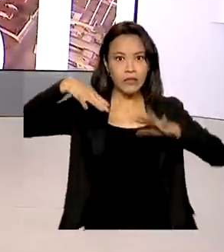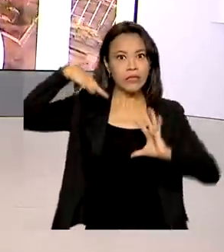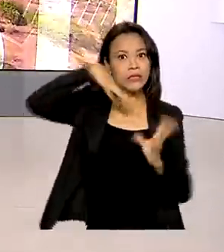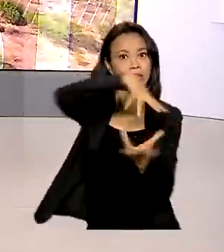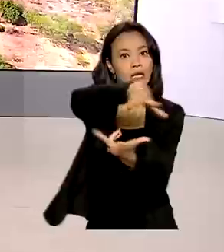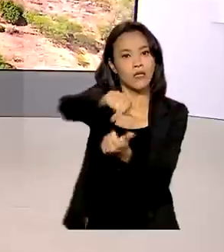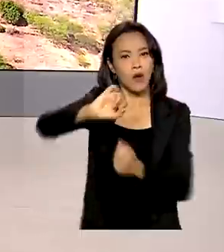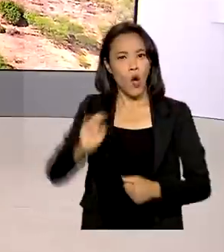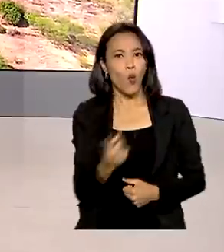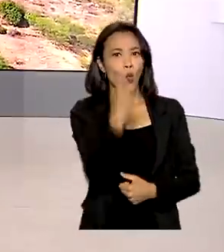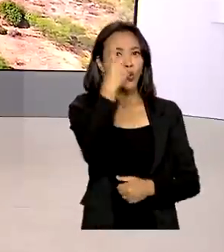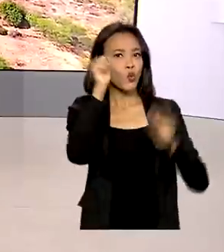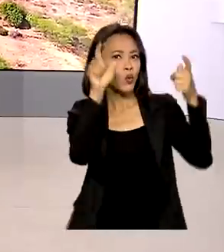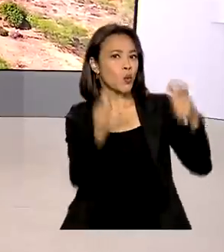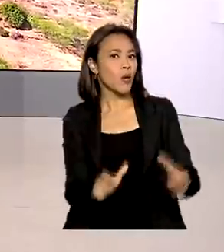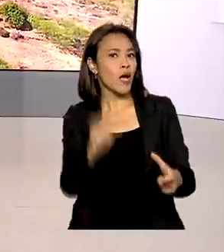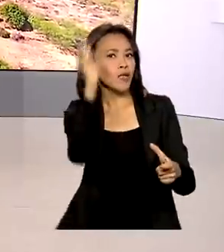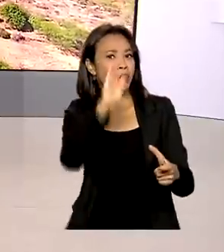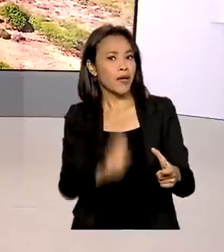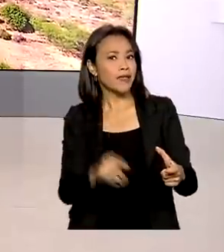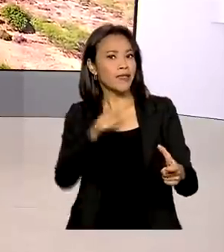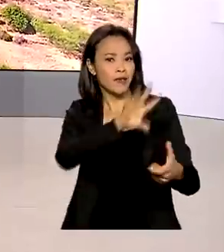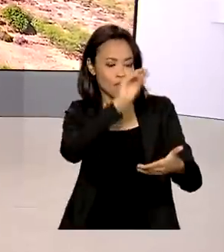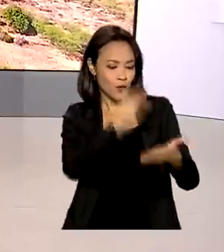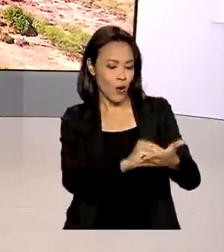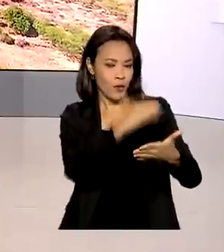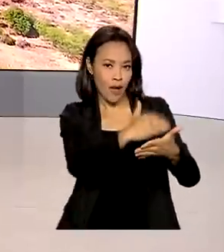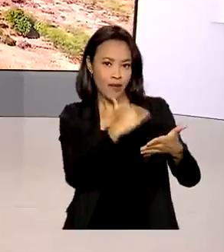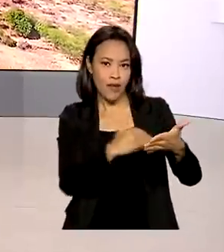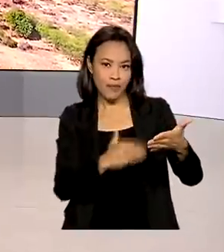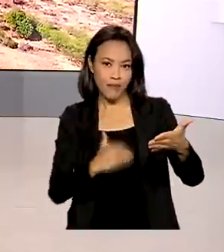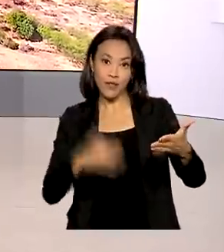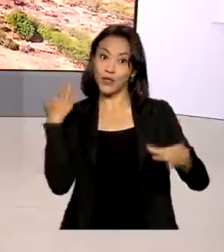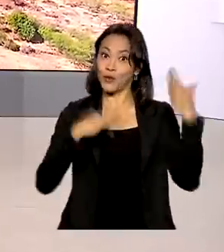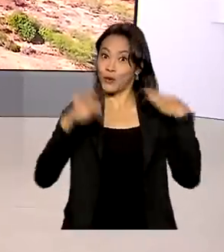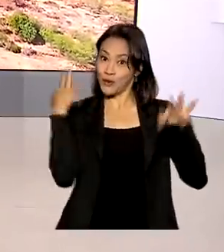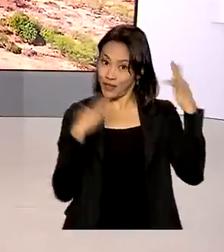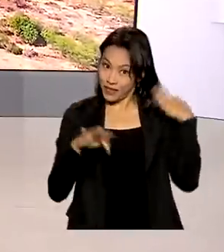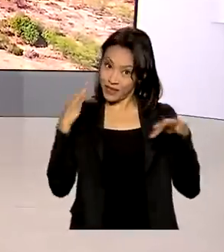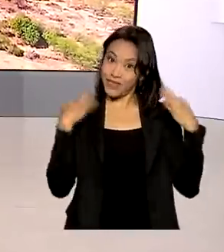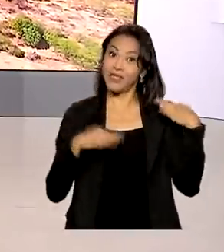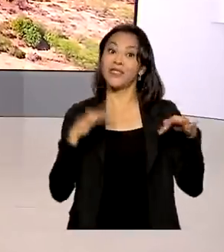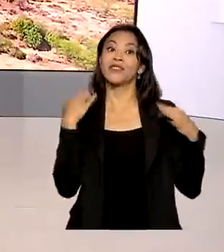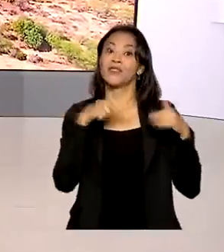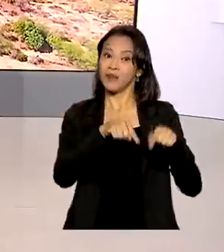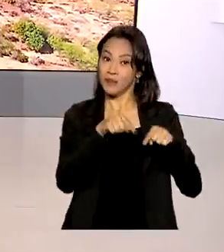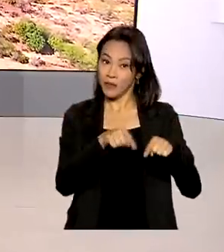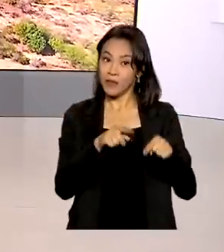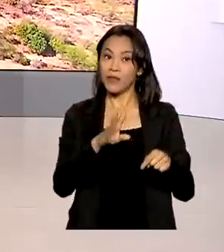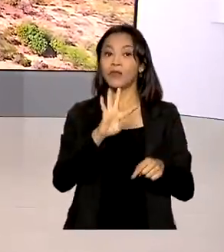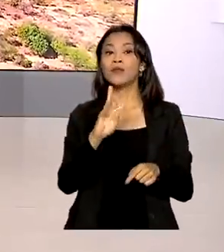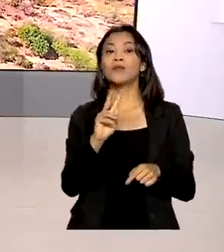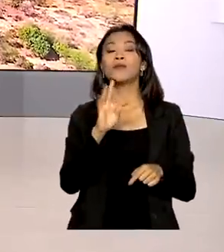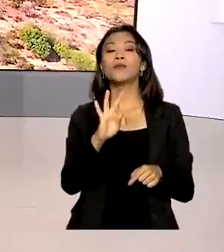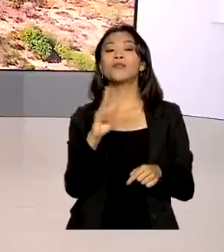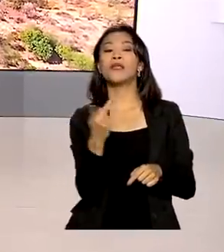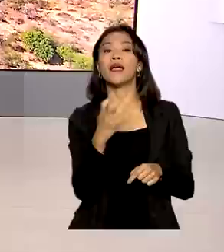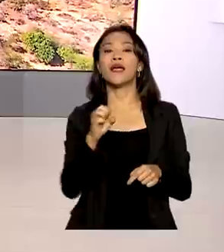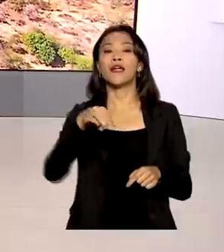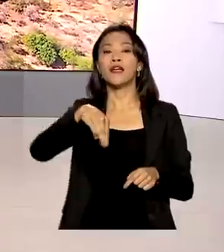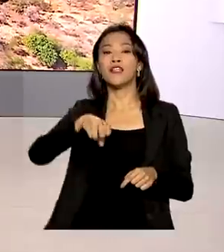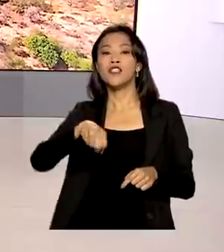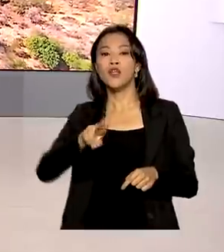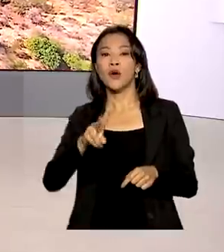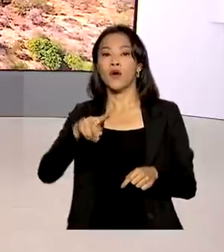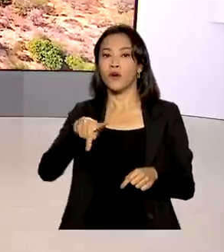unidade de conservação brasileira a entrar para a lista de destinos turísticos do The New York Times, um dos veículos de comunicação mais